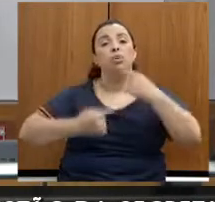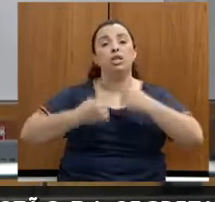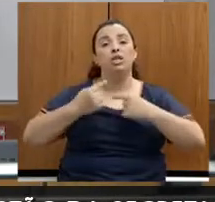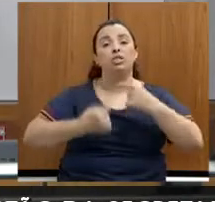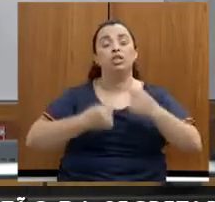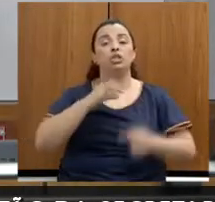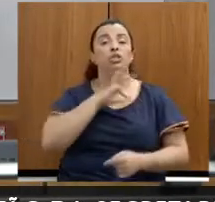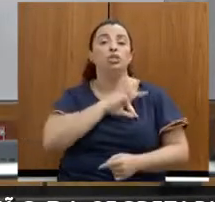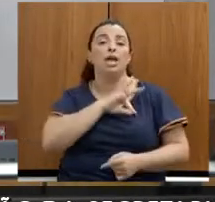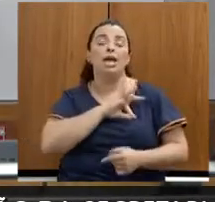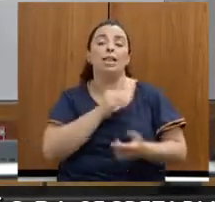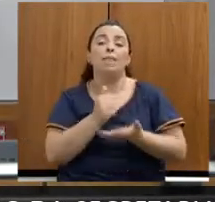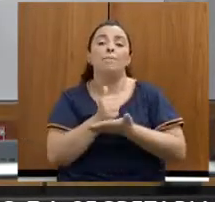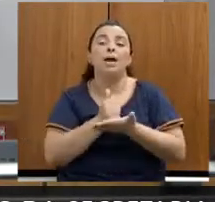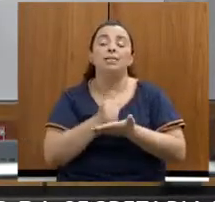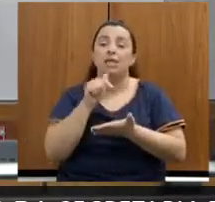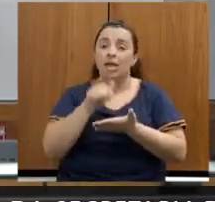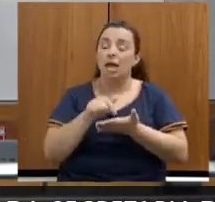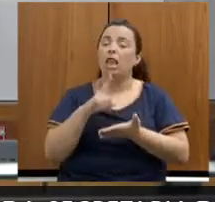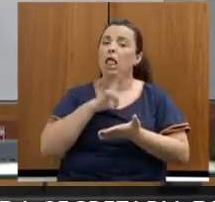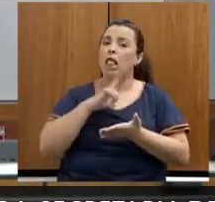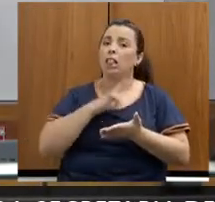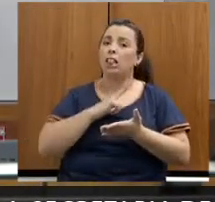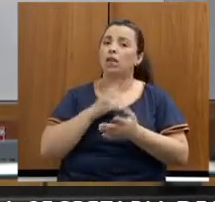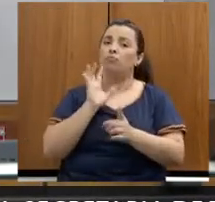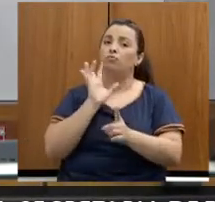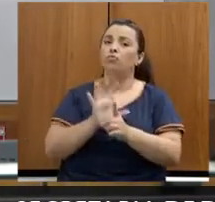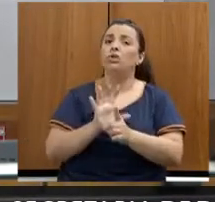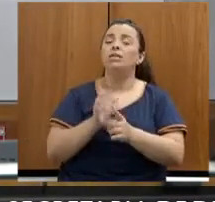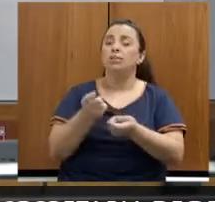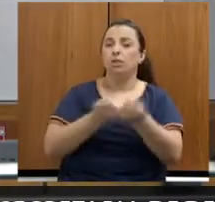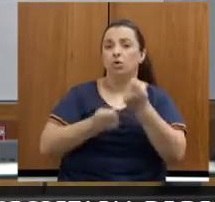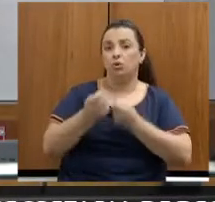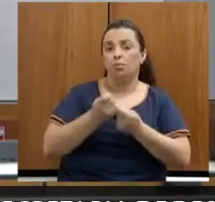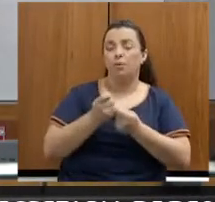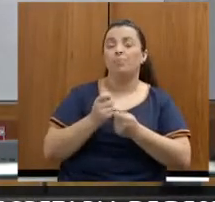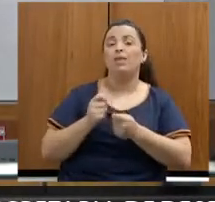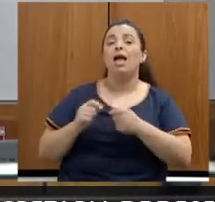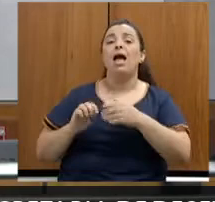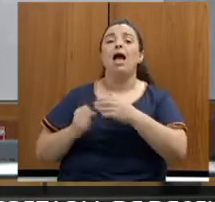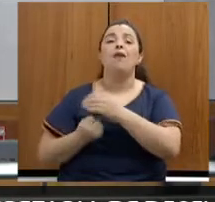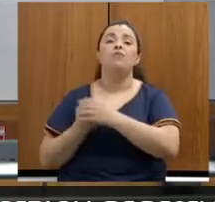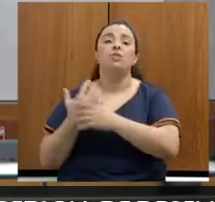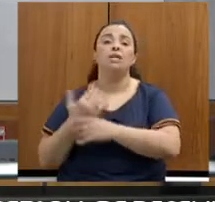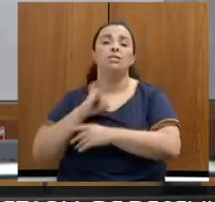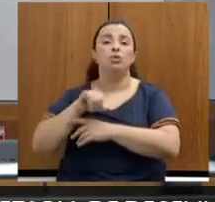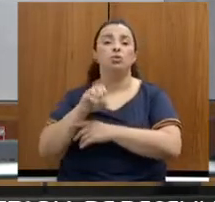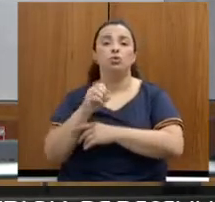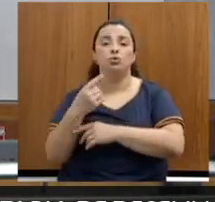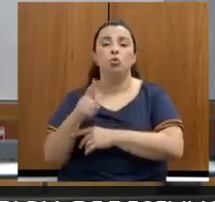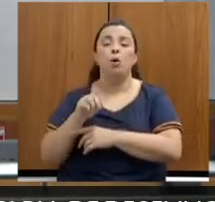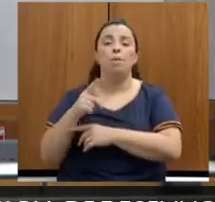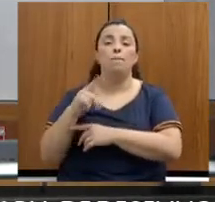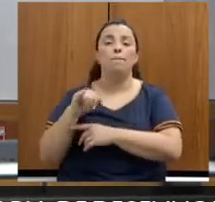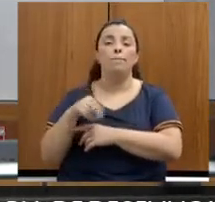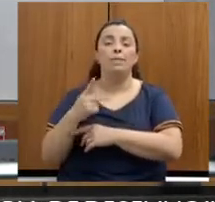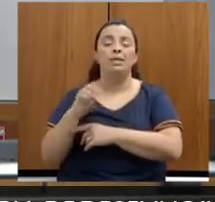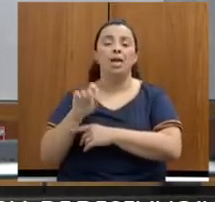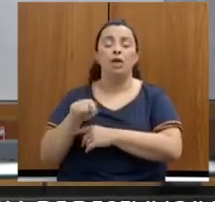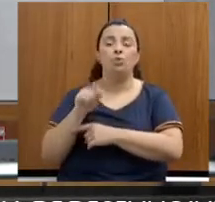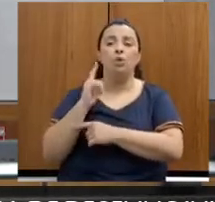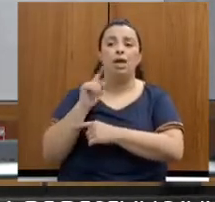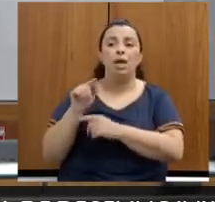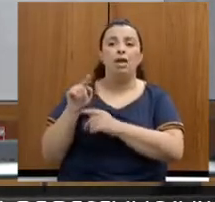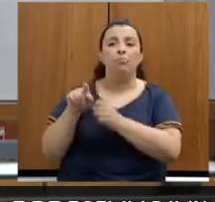economia. A Fundação João Pinheiro, através do Orçamento das Desigualdades, publica, do Observatório das Desigualdades,